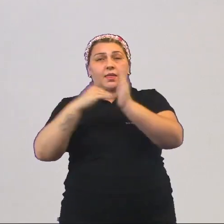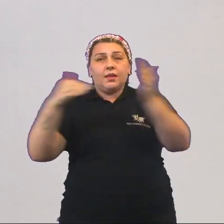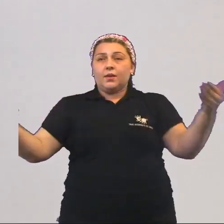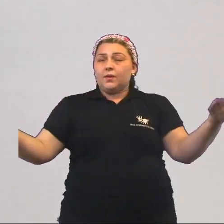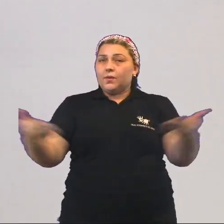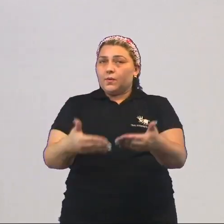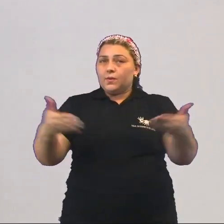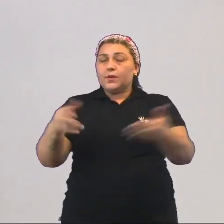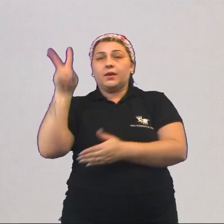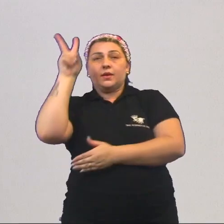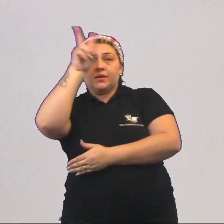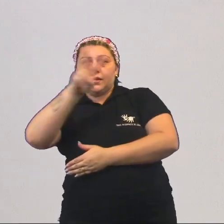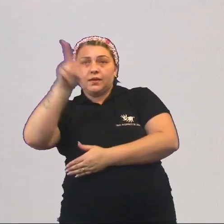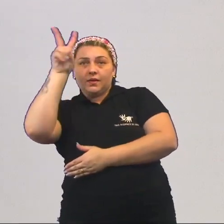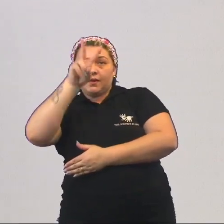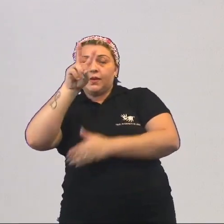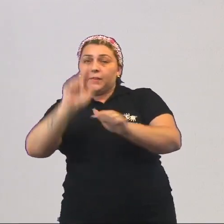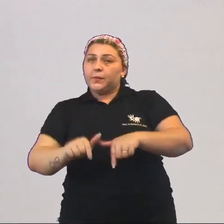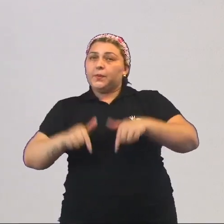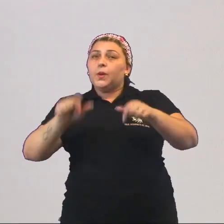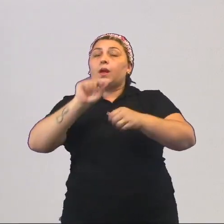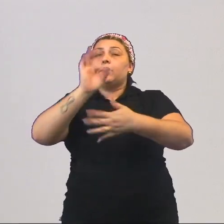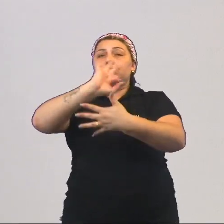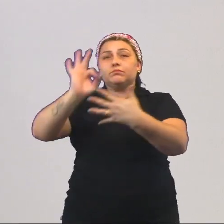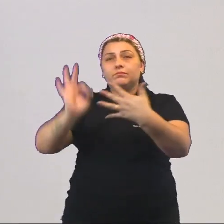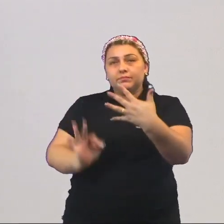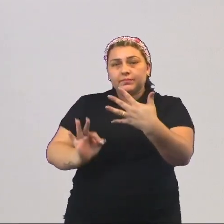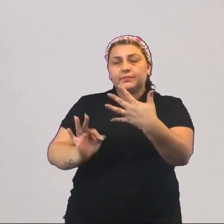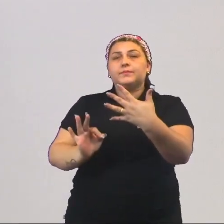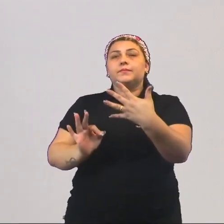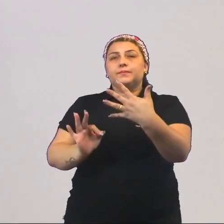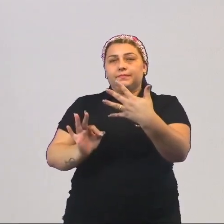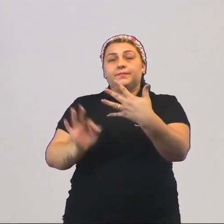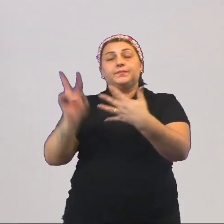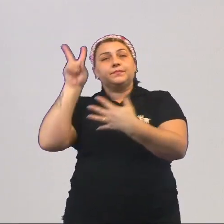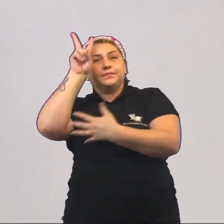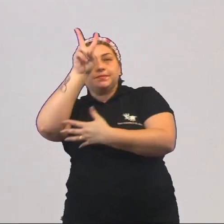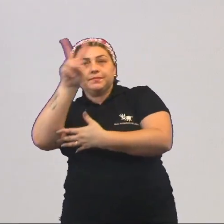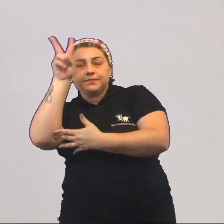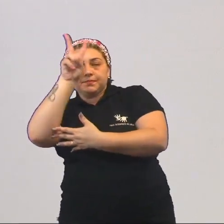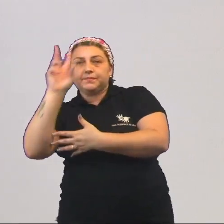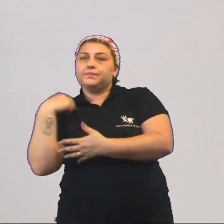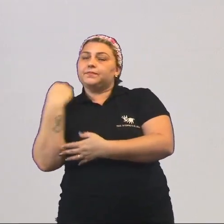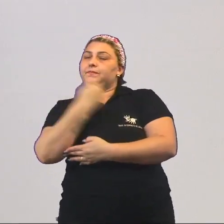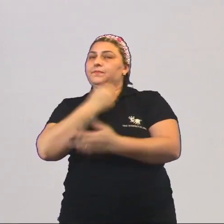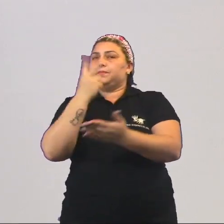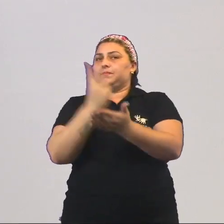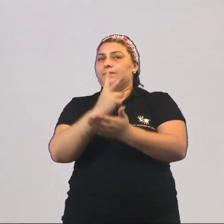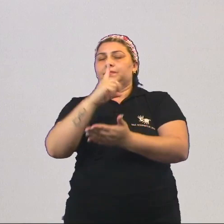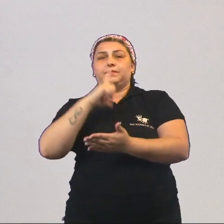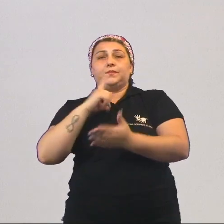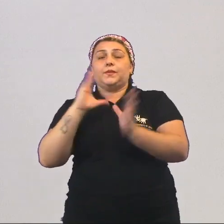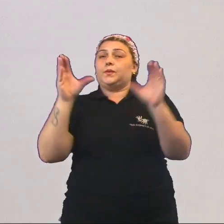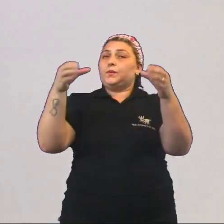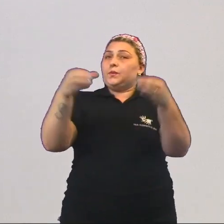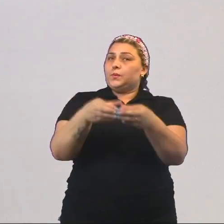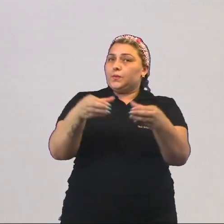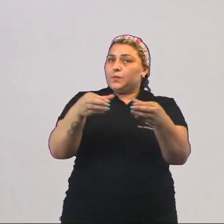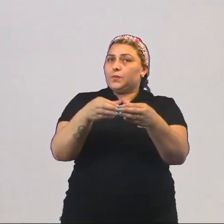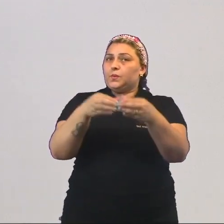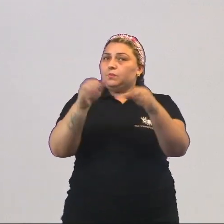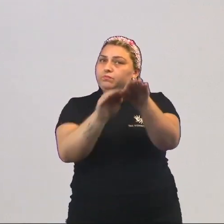hoje é a história da luta de classes. Ou seja, historicamente, nós sempre temos um grupo